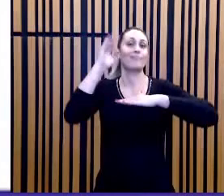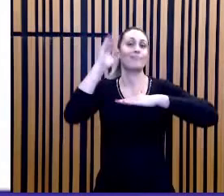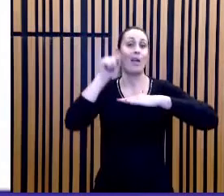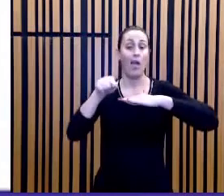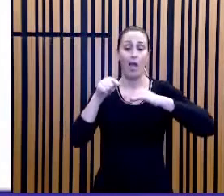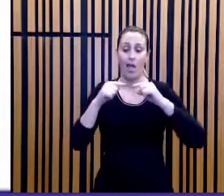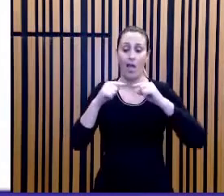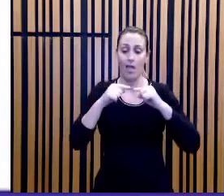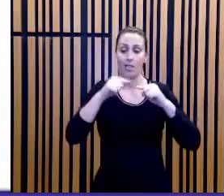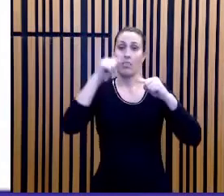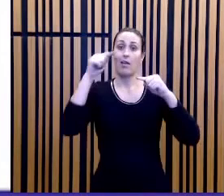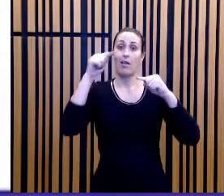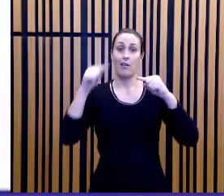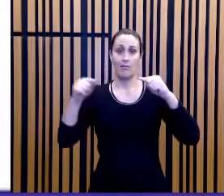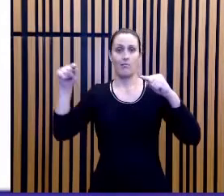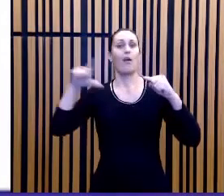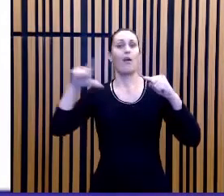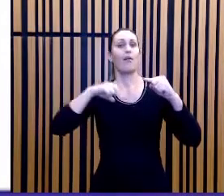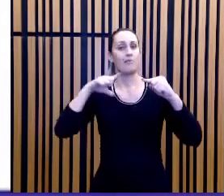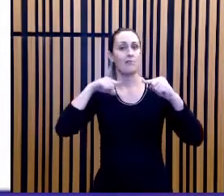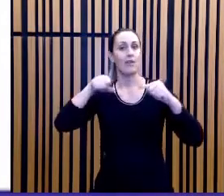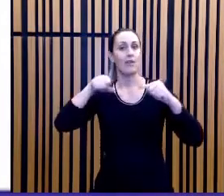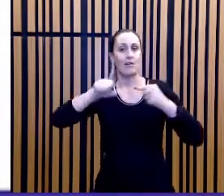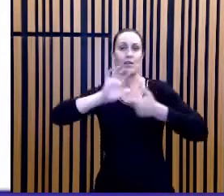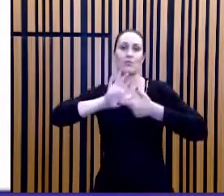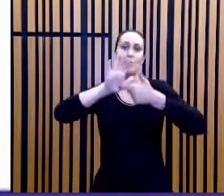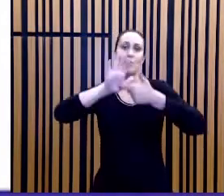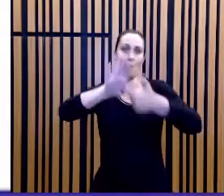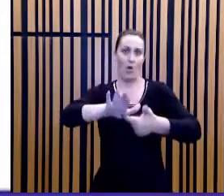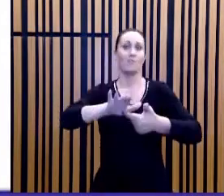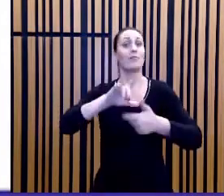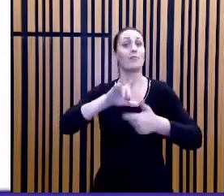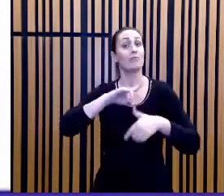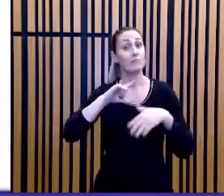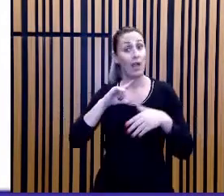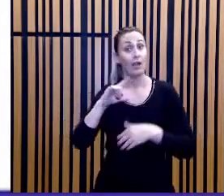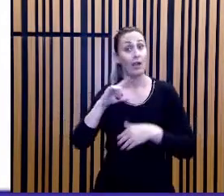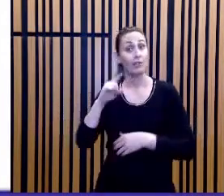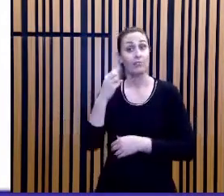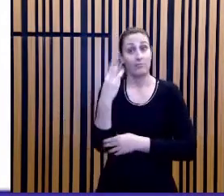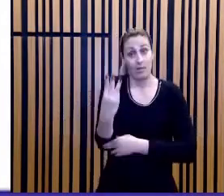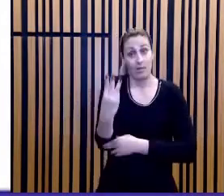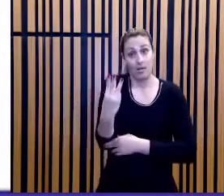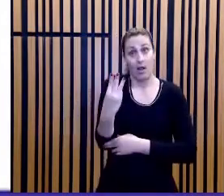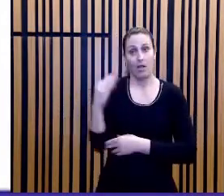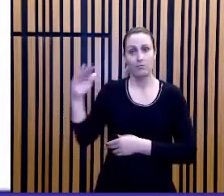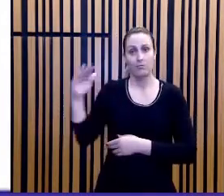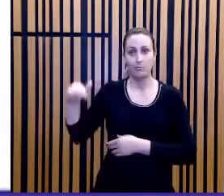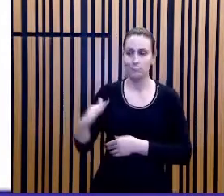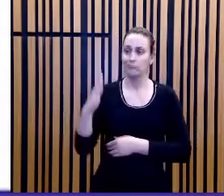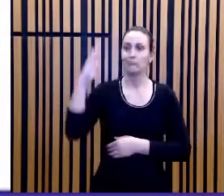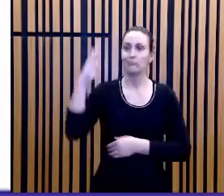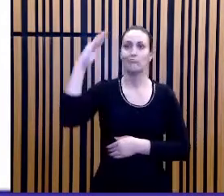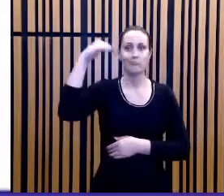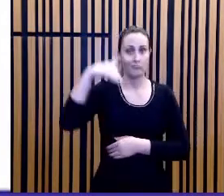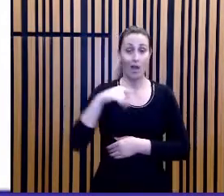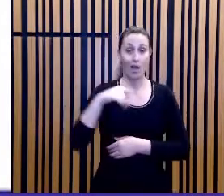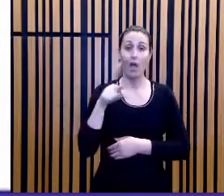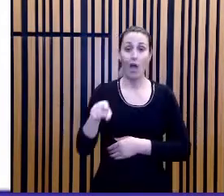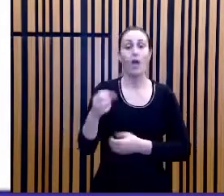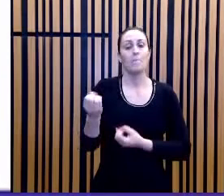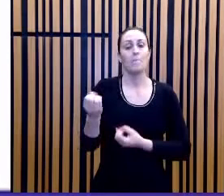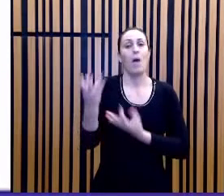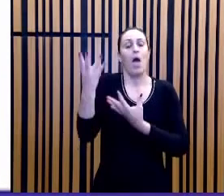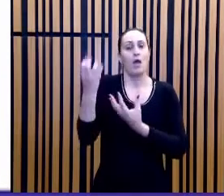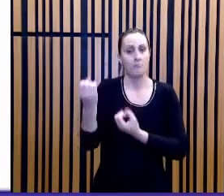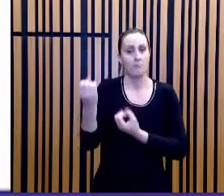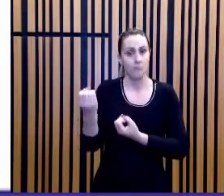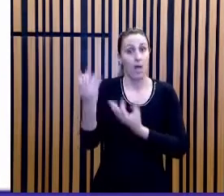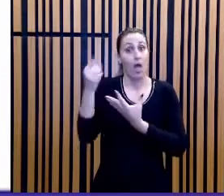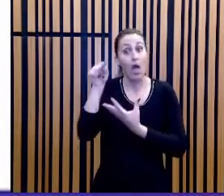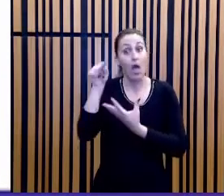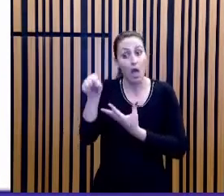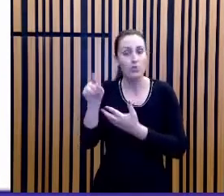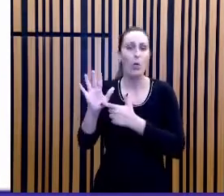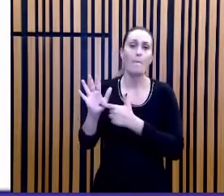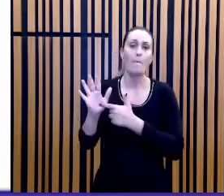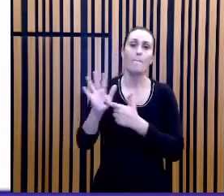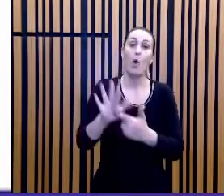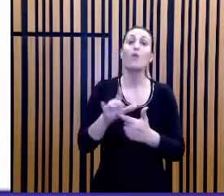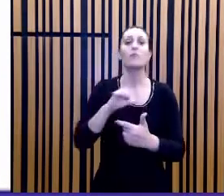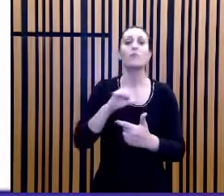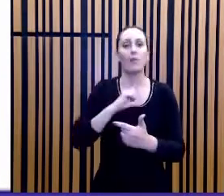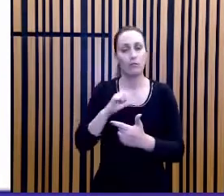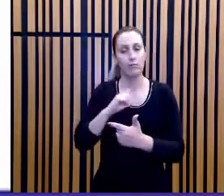que representa a temperatura crítica, Tc. Então, existem três momentos em que o sistema liga, liga para desabilitar, para habilitar o